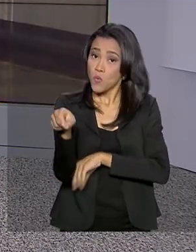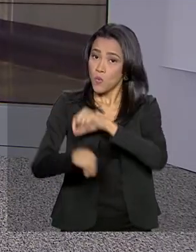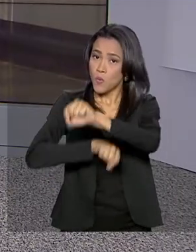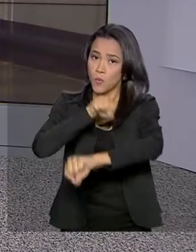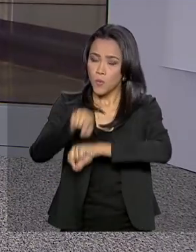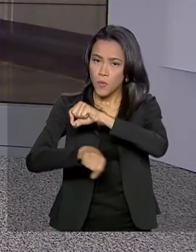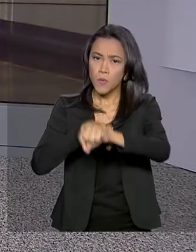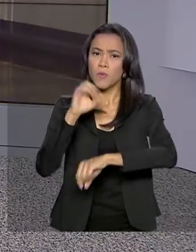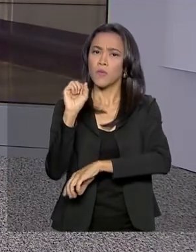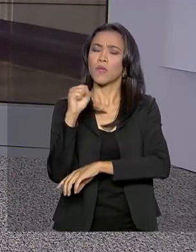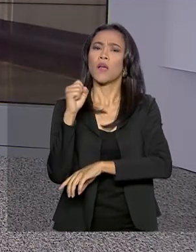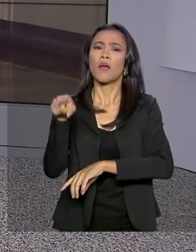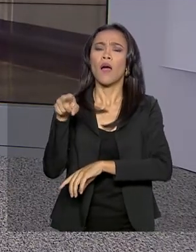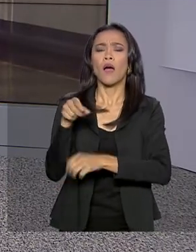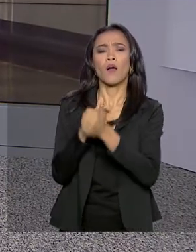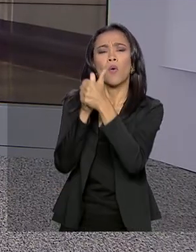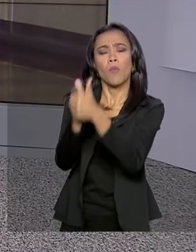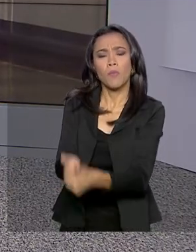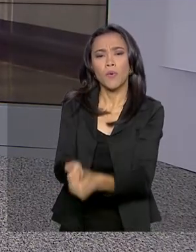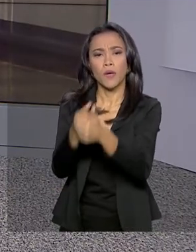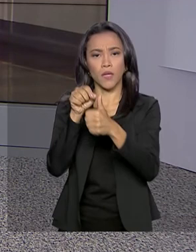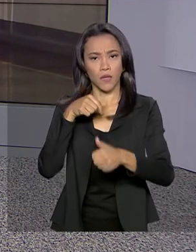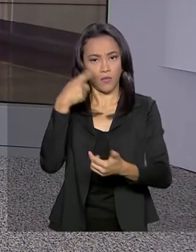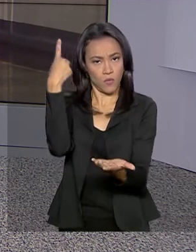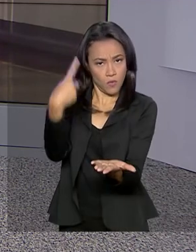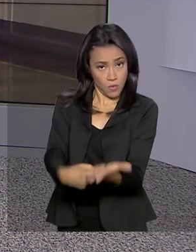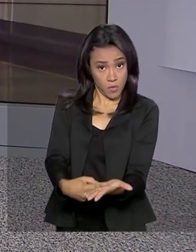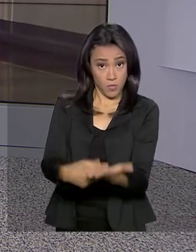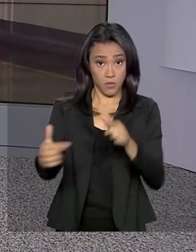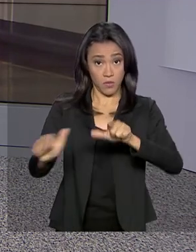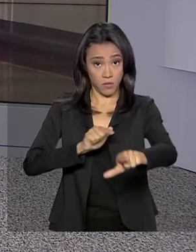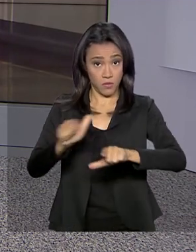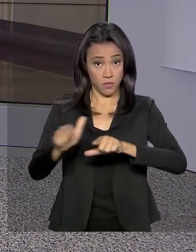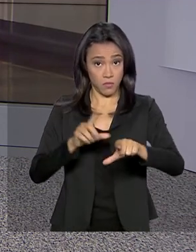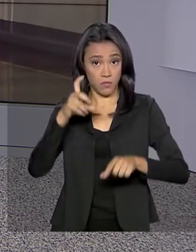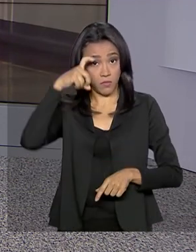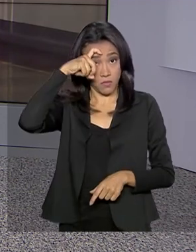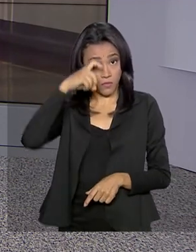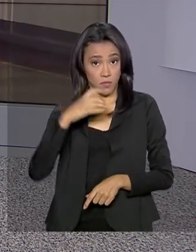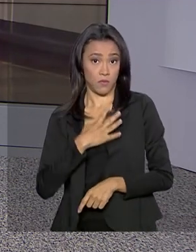agenda do vice-presidente Hamilton Mourão nesta sexta-feira. Luana, bom dia.